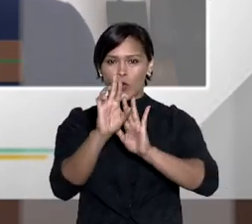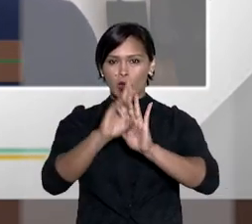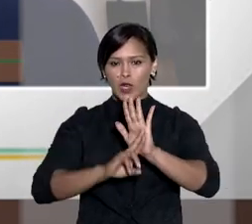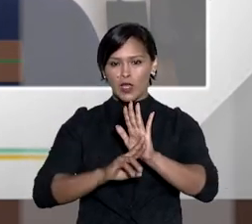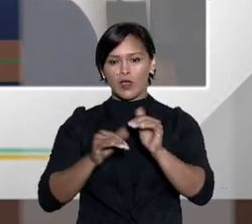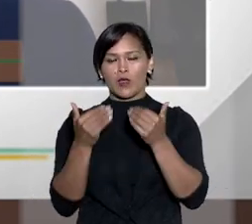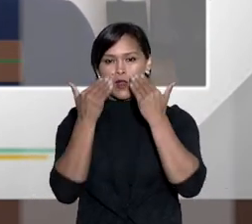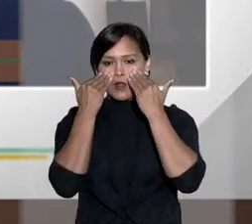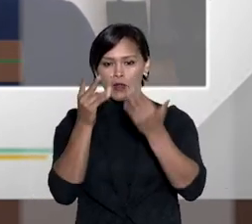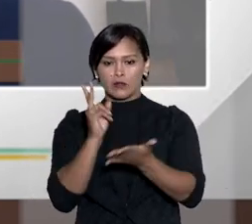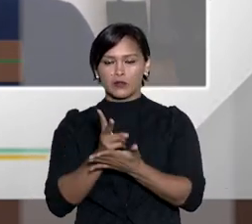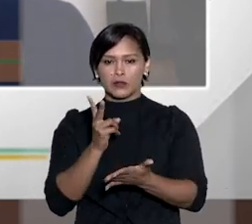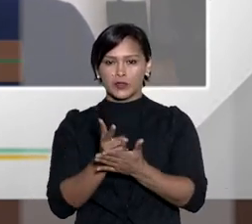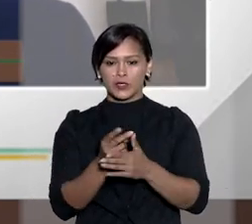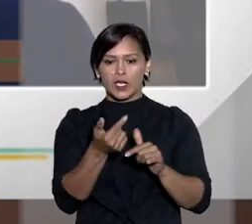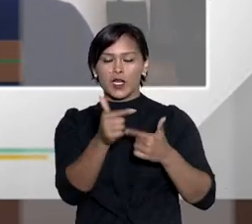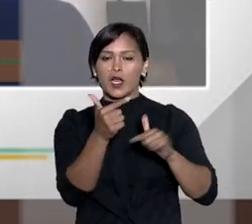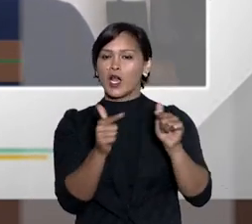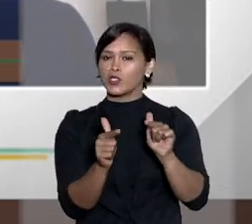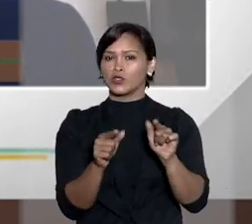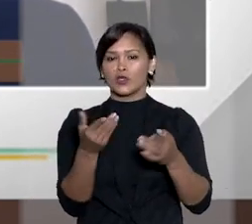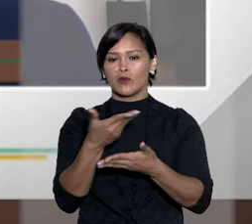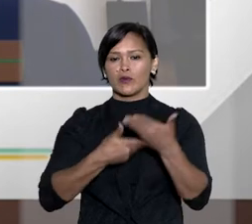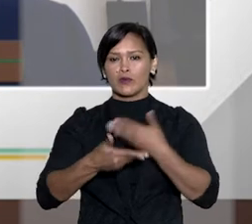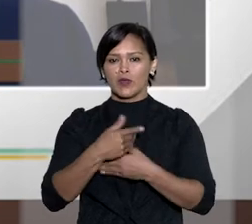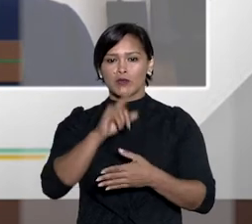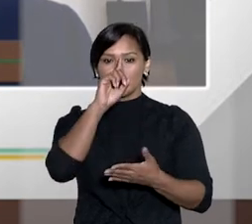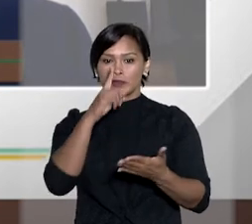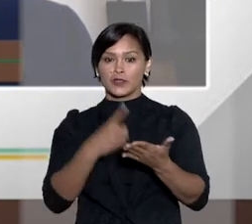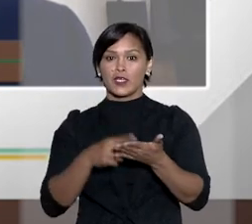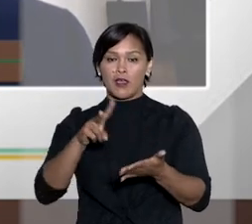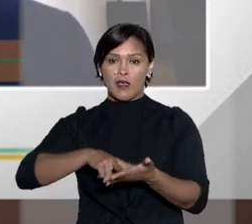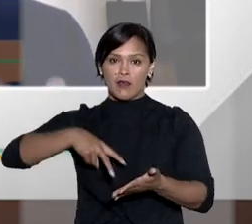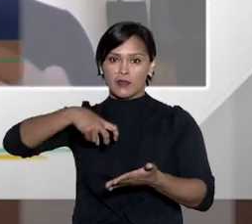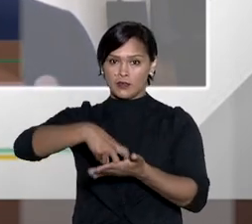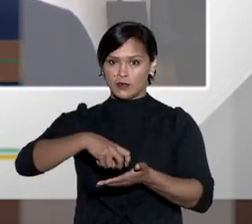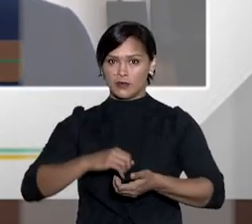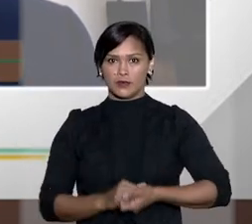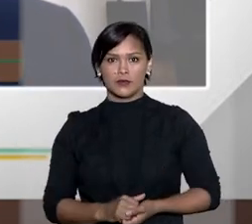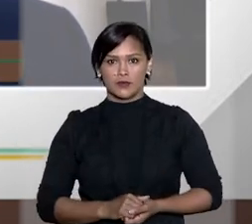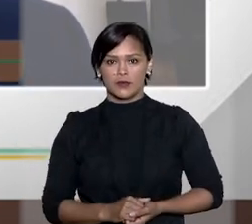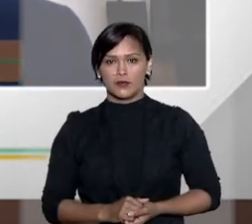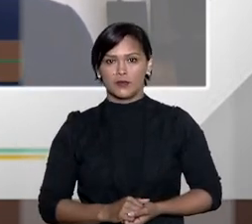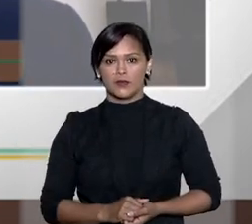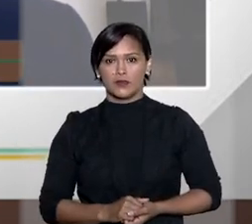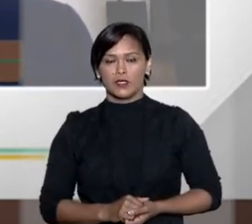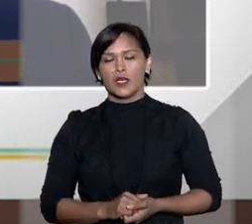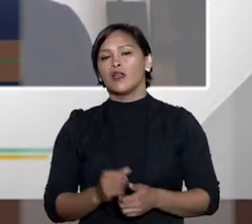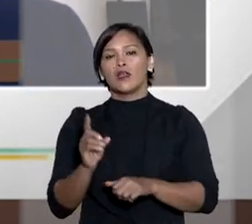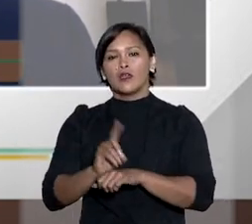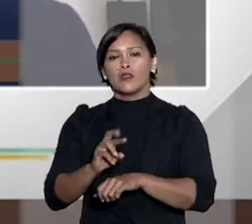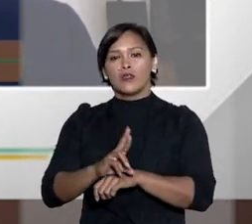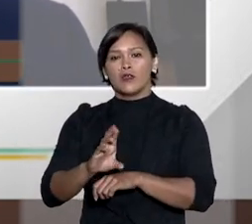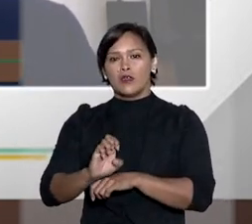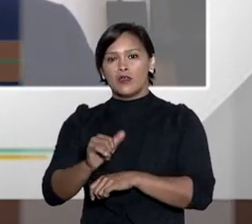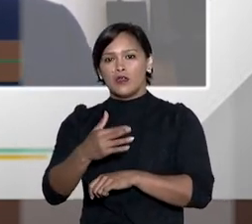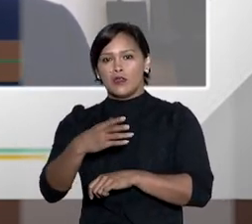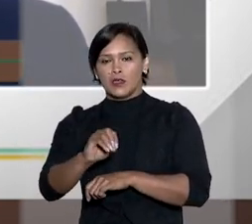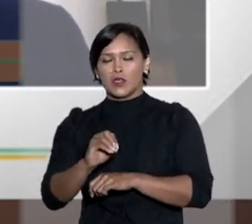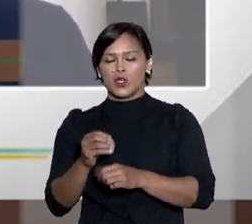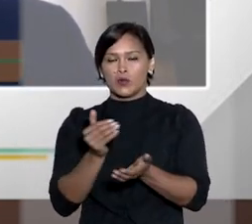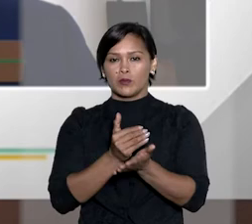incidentes que possam interferir no regular prosseguimento da audiência as demais questões então elas serão decididas na